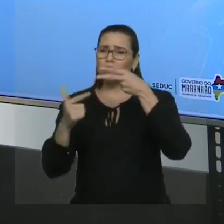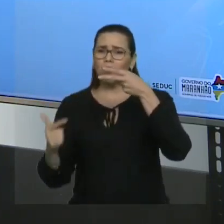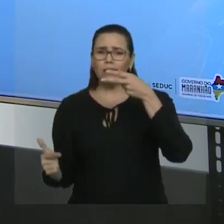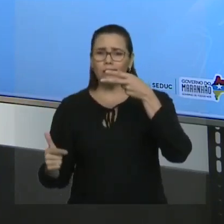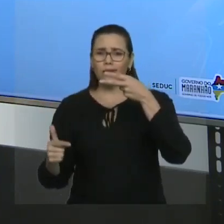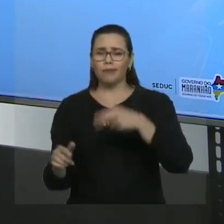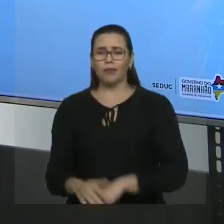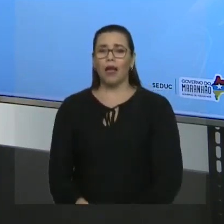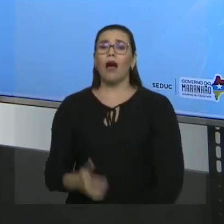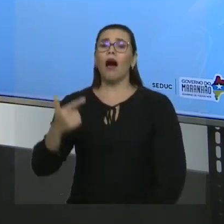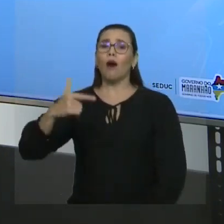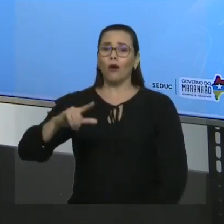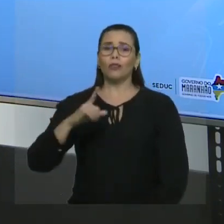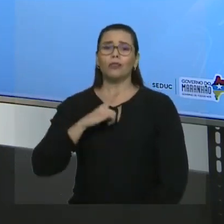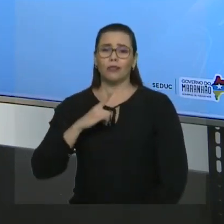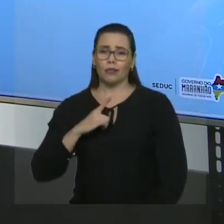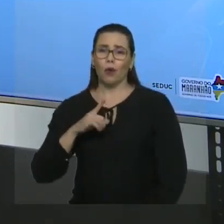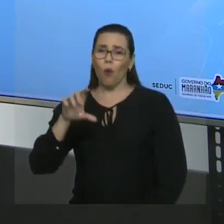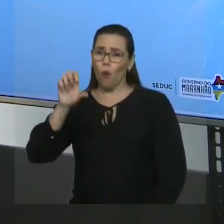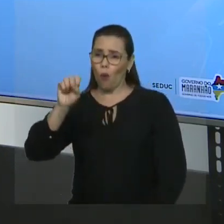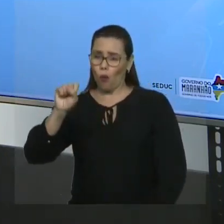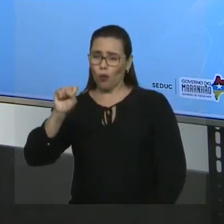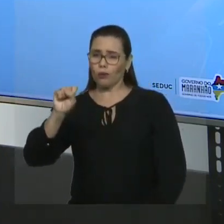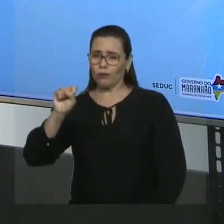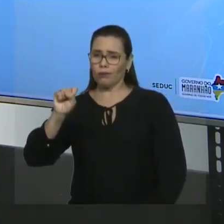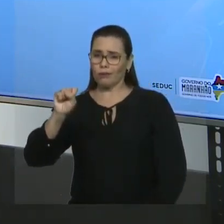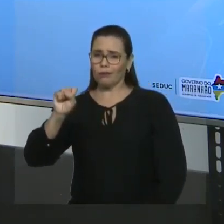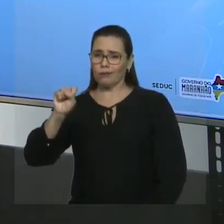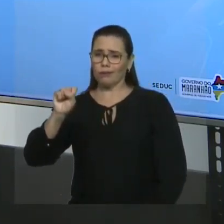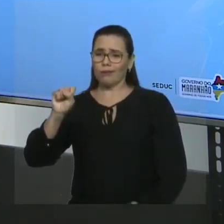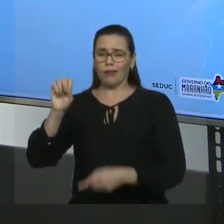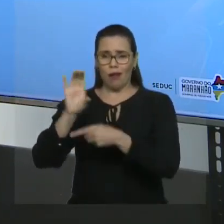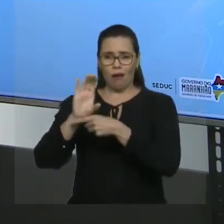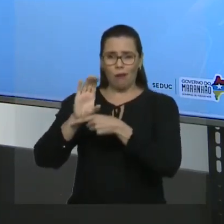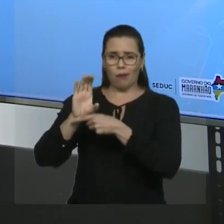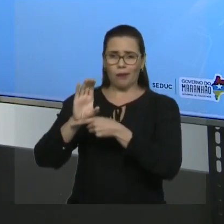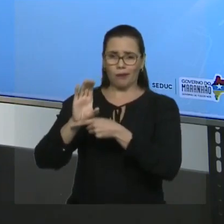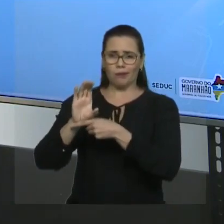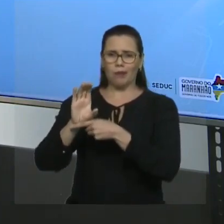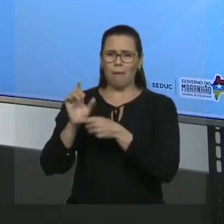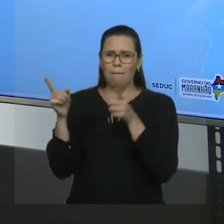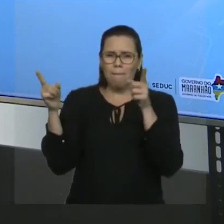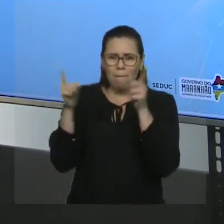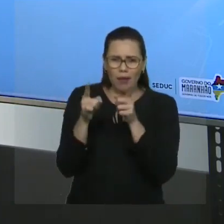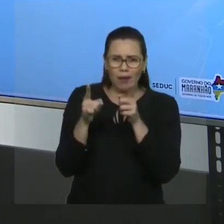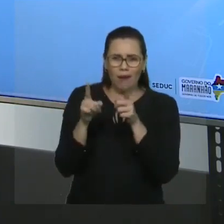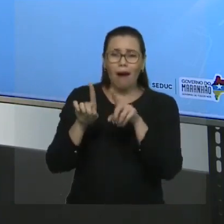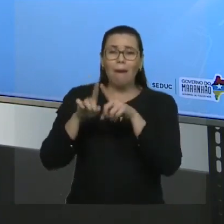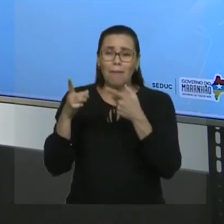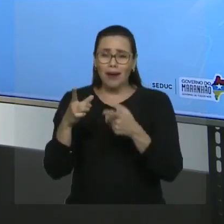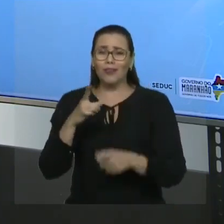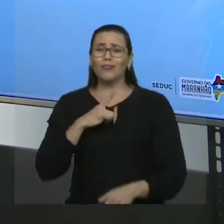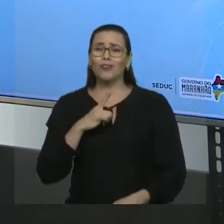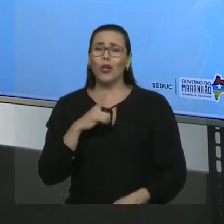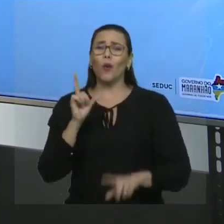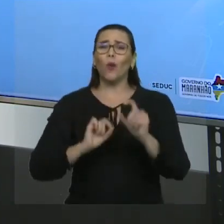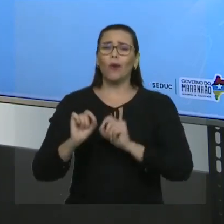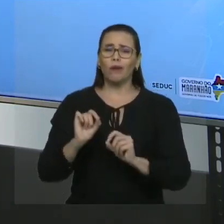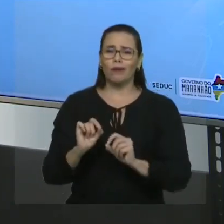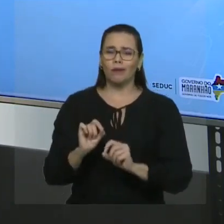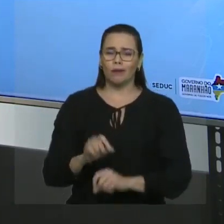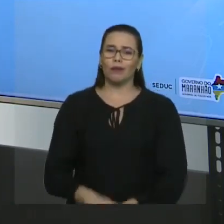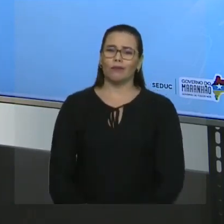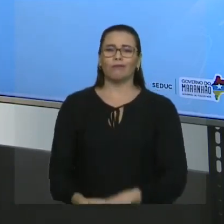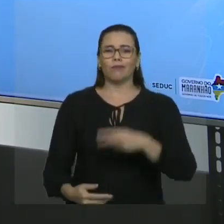tem oito carbonos, é um pouco menor, mas apresenta a dupla. Esta é a principal? Sim. Ok? Então, a cadeia principal será